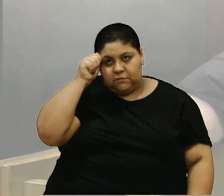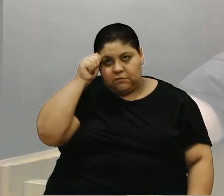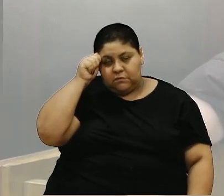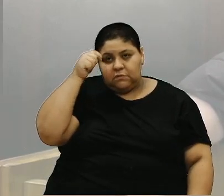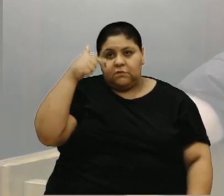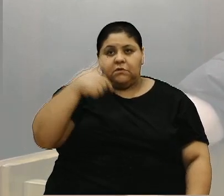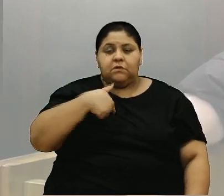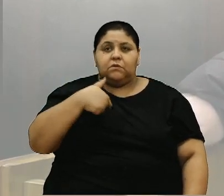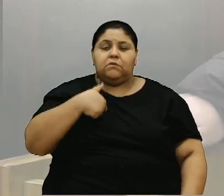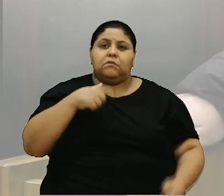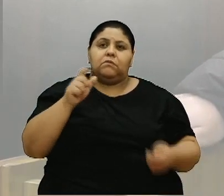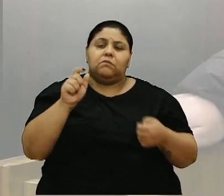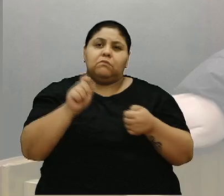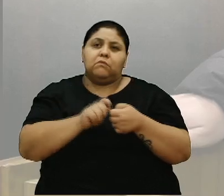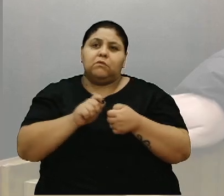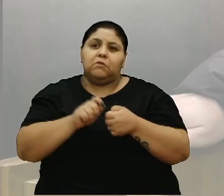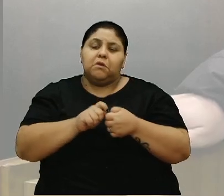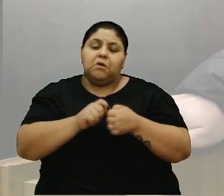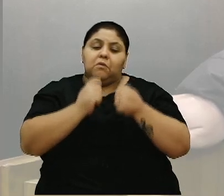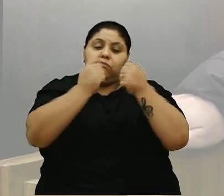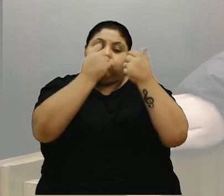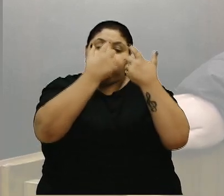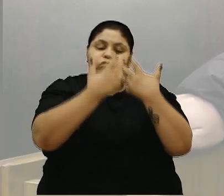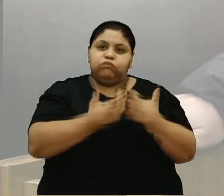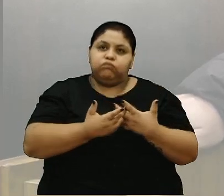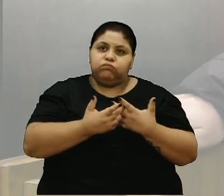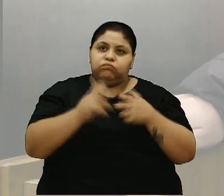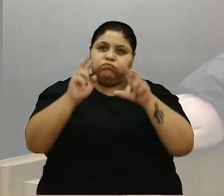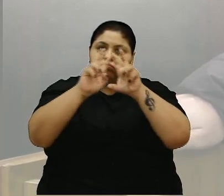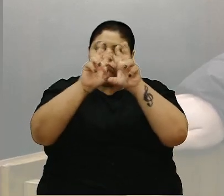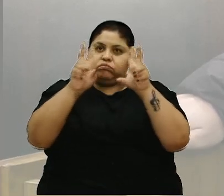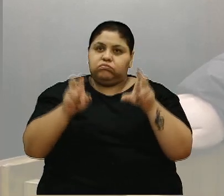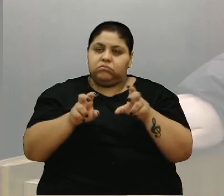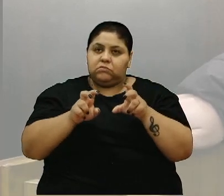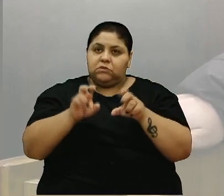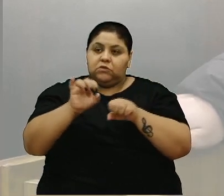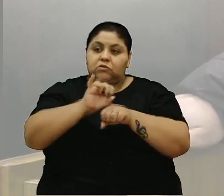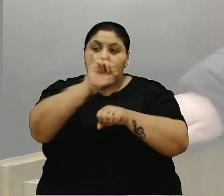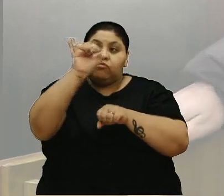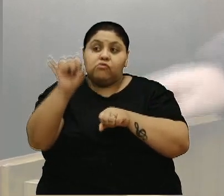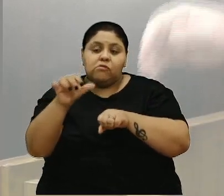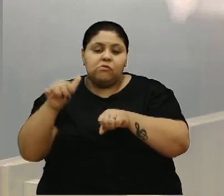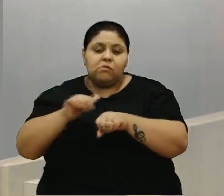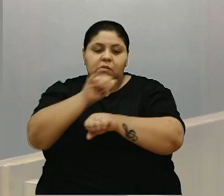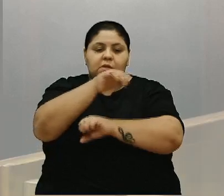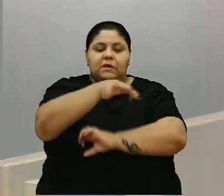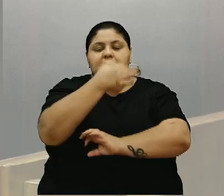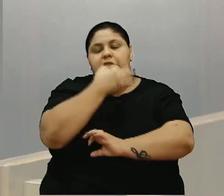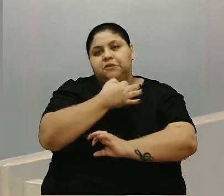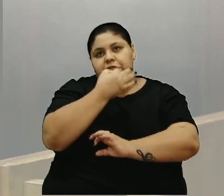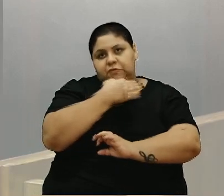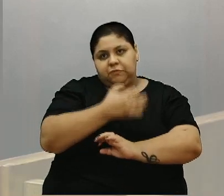eu levantei a temática da internacionalização do aeroporto de Caxias do Sul.